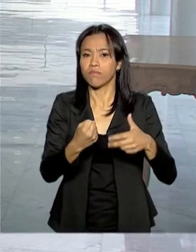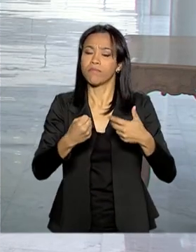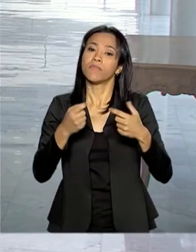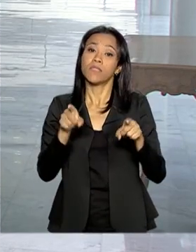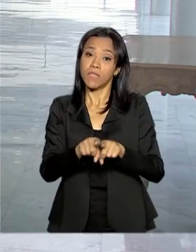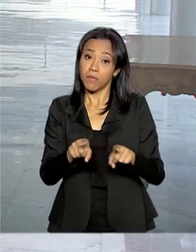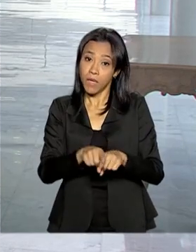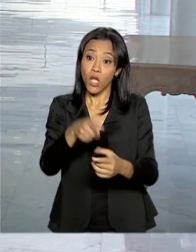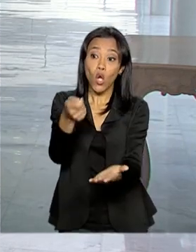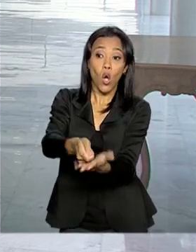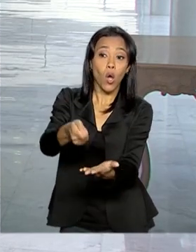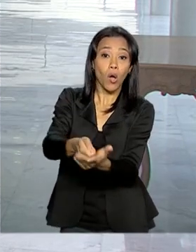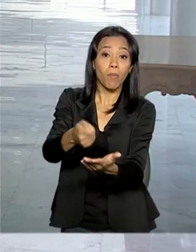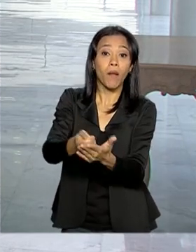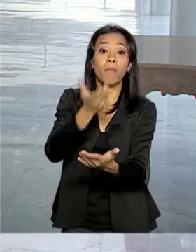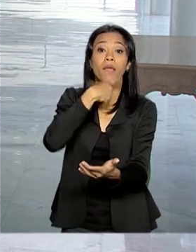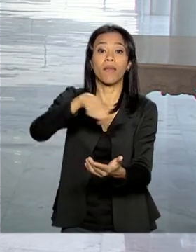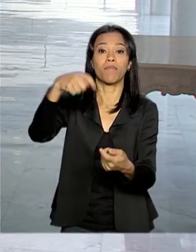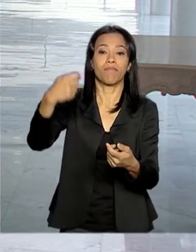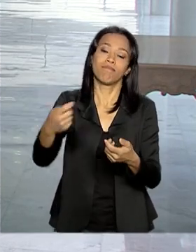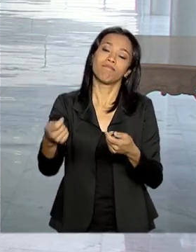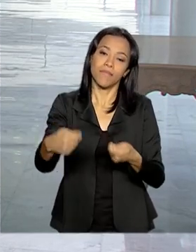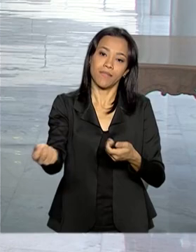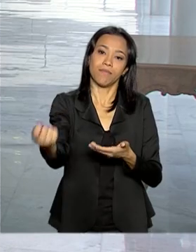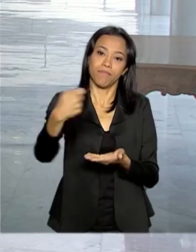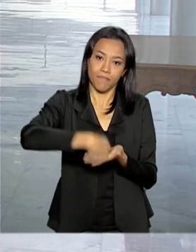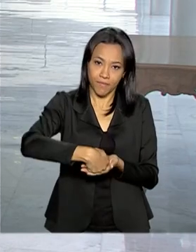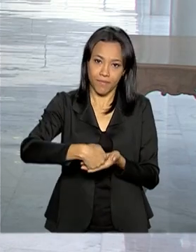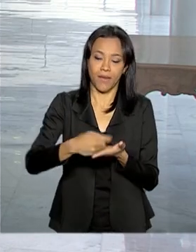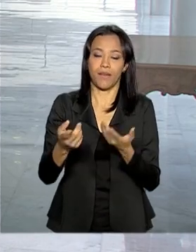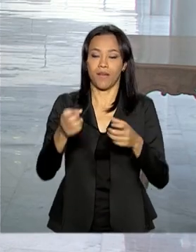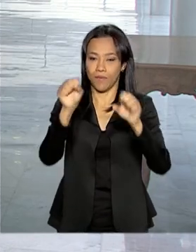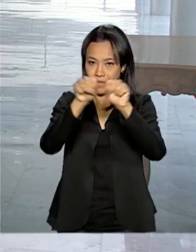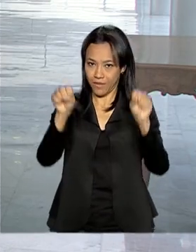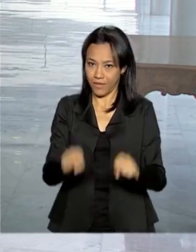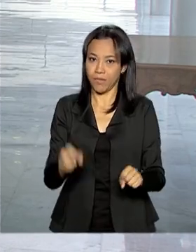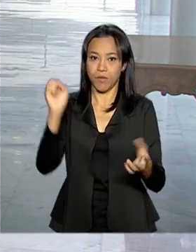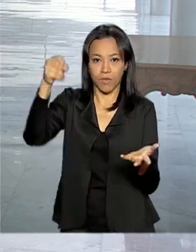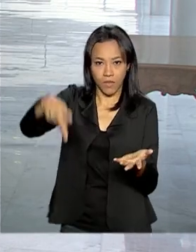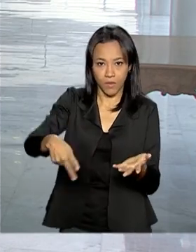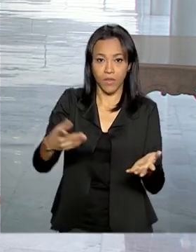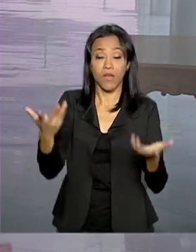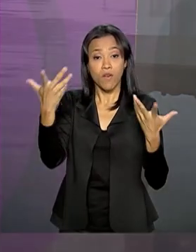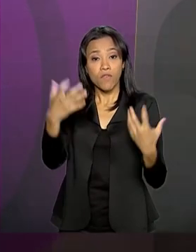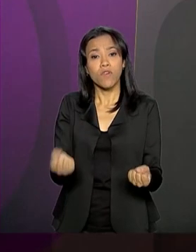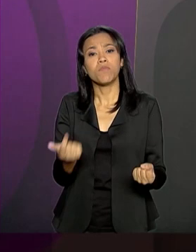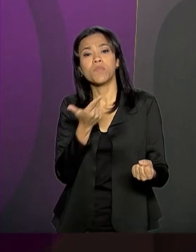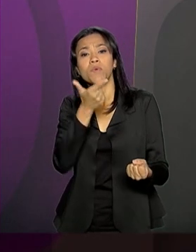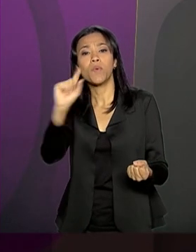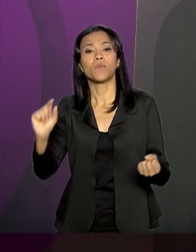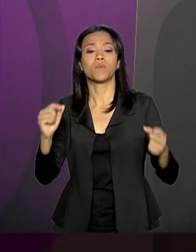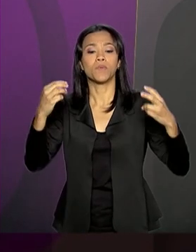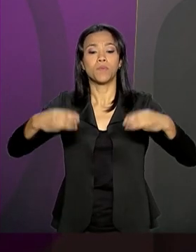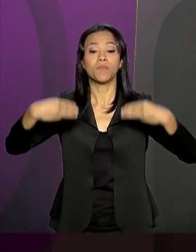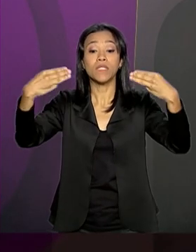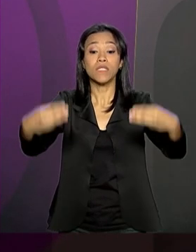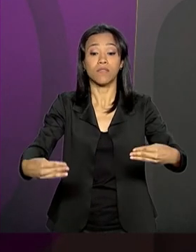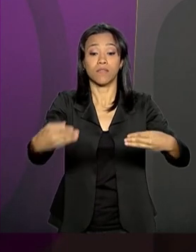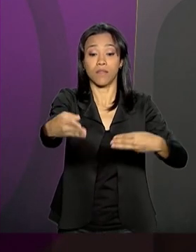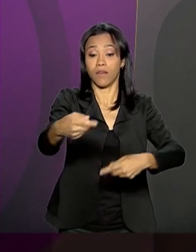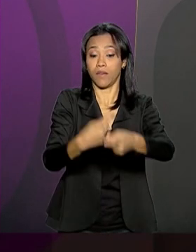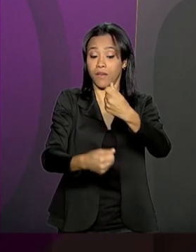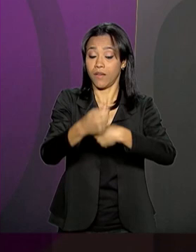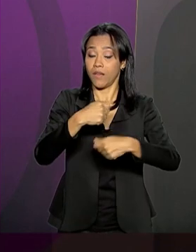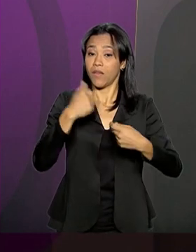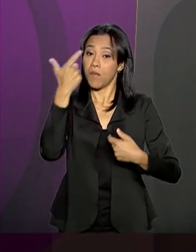os devedores do sistema. Vamos agora ao Ministério da Economia, onde a repórter Gabriela Noronha tem outras informações sobre a nova